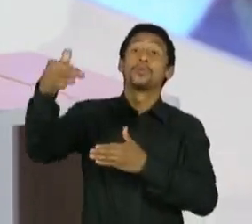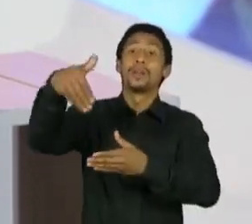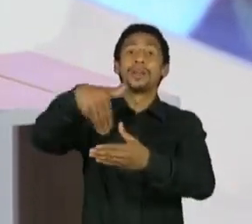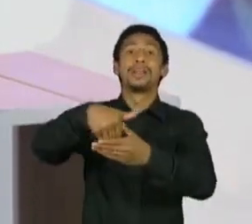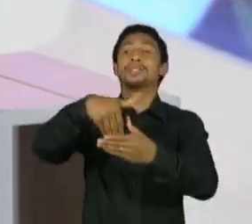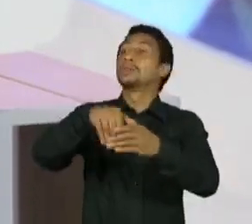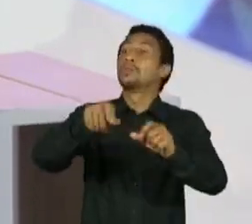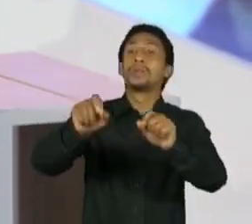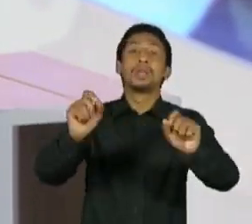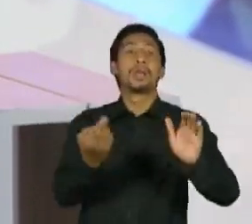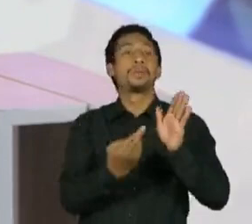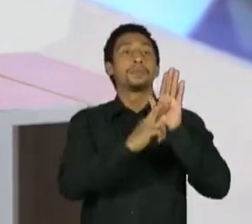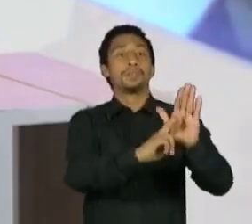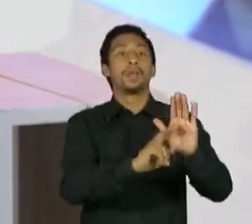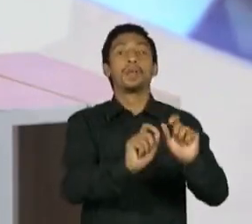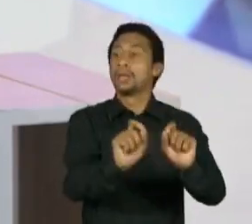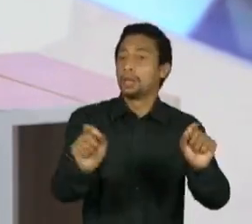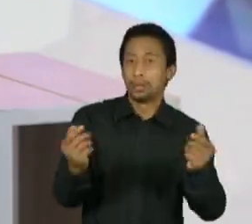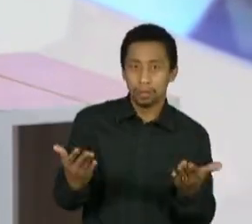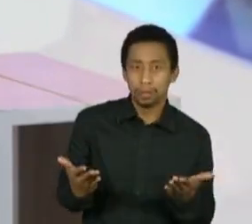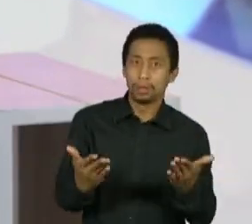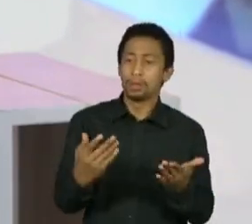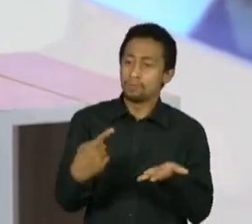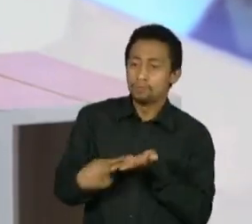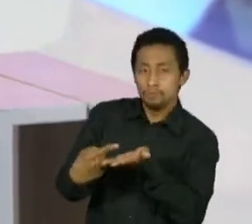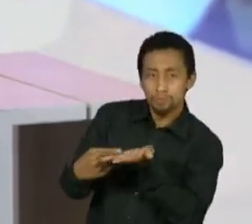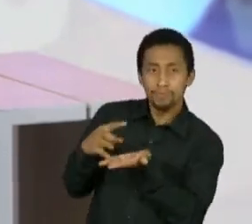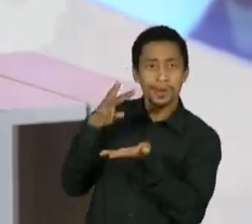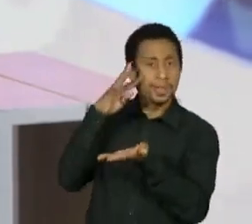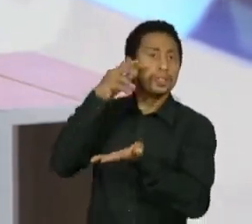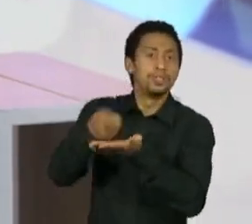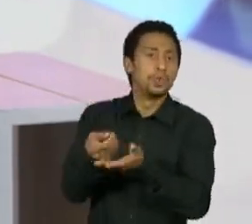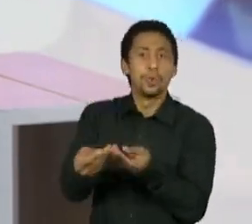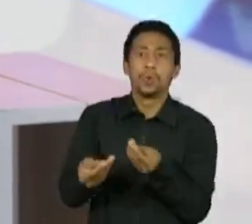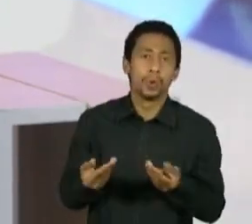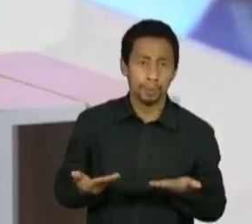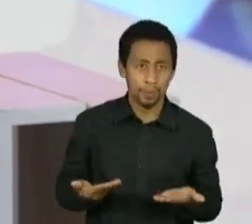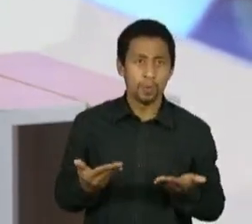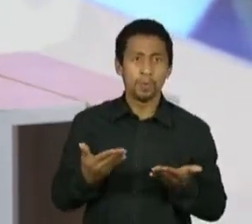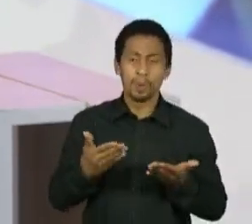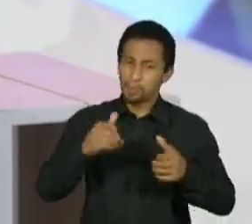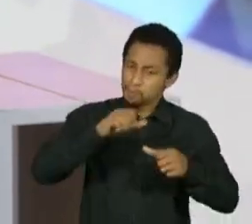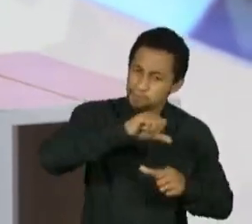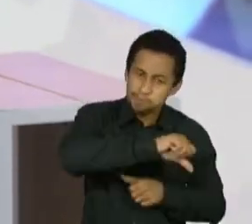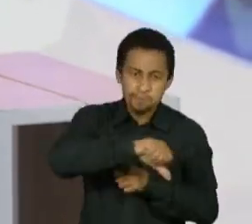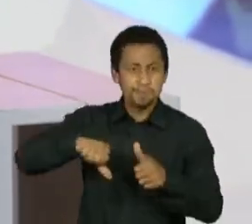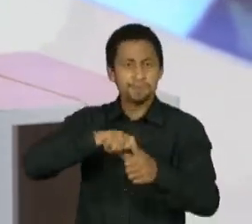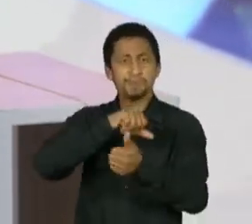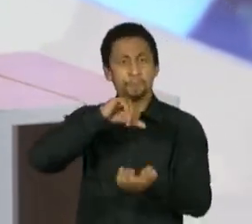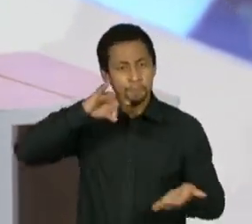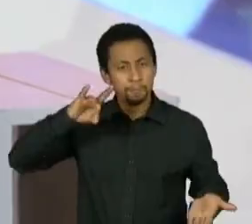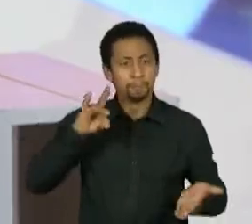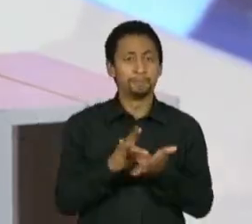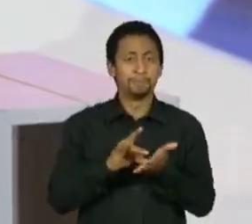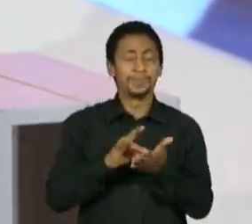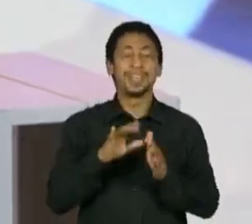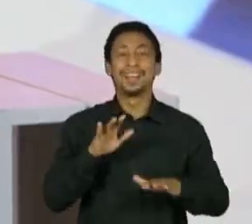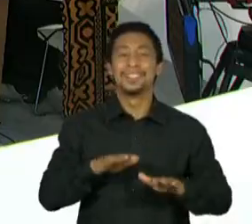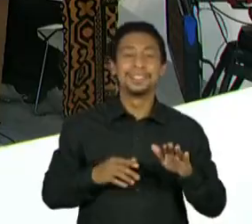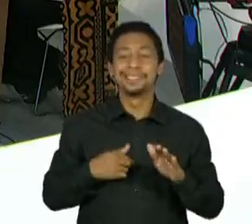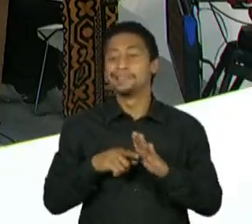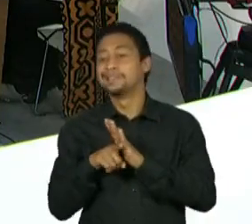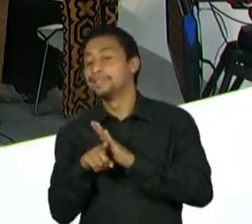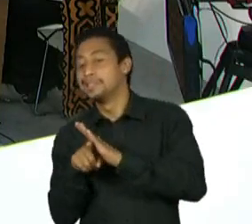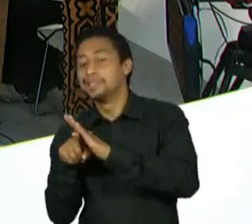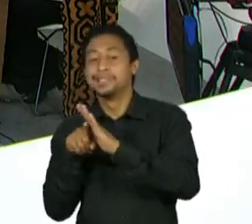resultados melhores, só vai ter uma real mudança, que a gente às vezes fica procurando muita